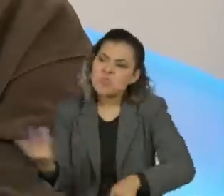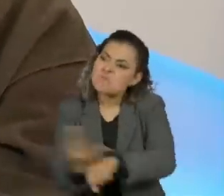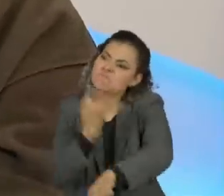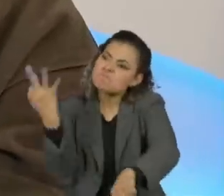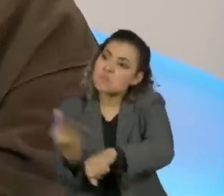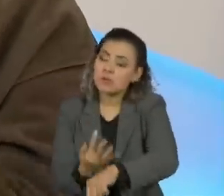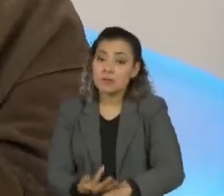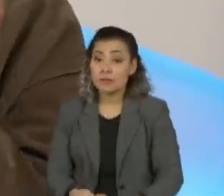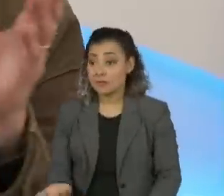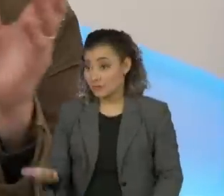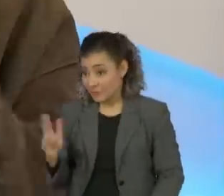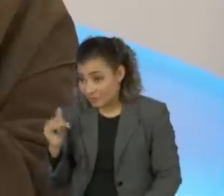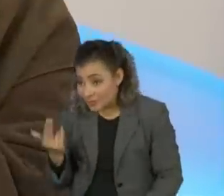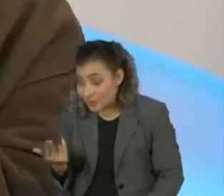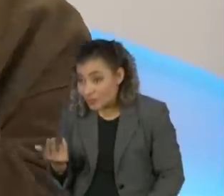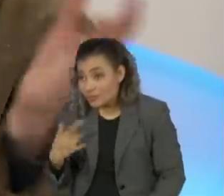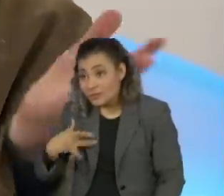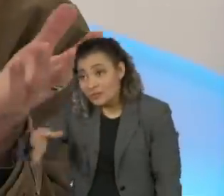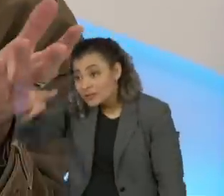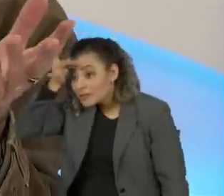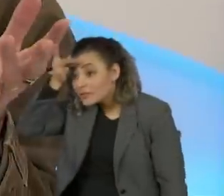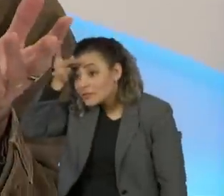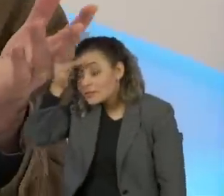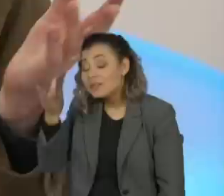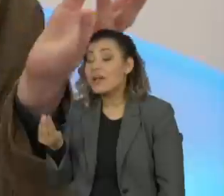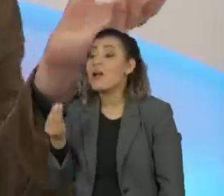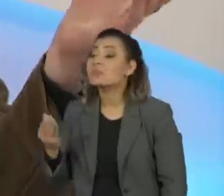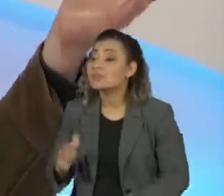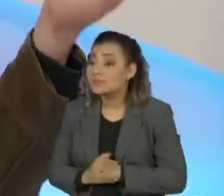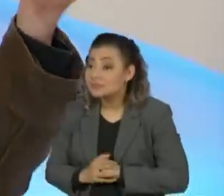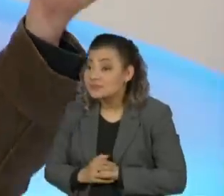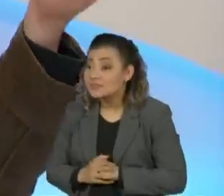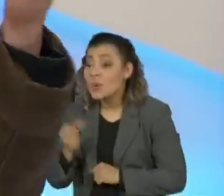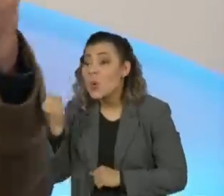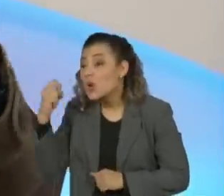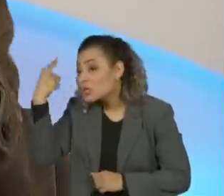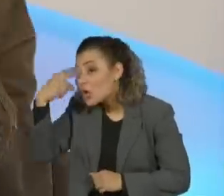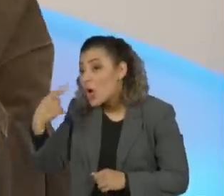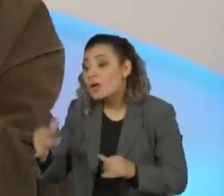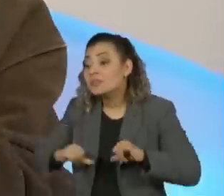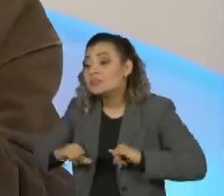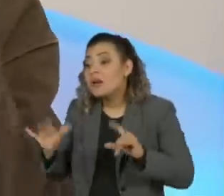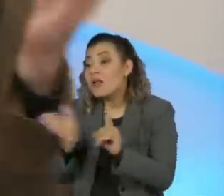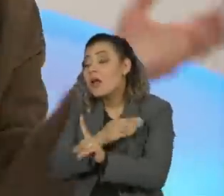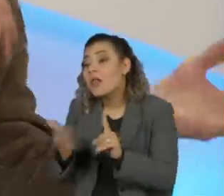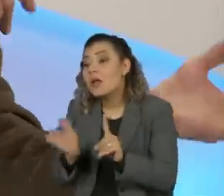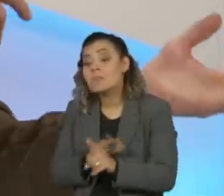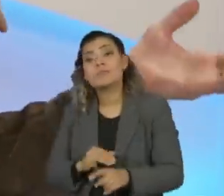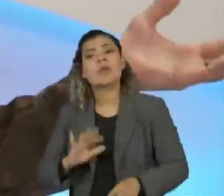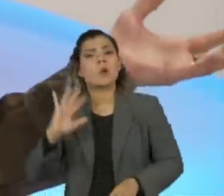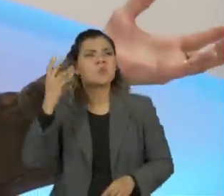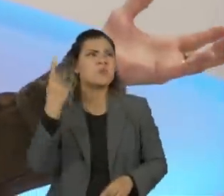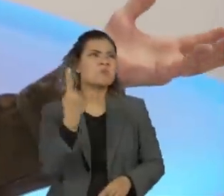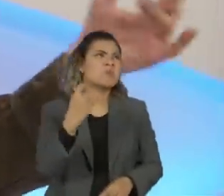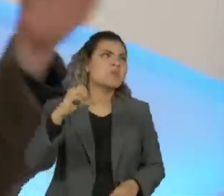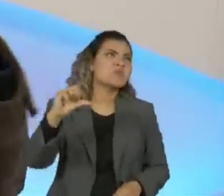é uma cena absolutamente dantesca, e isso ainda acontecendo em 1986,